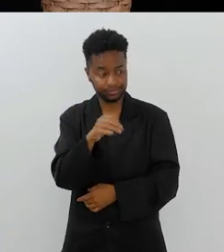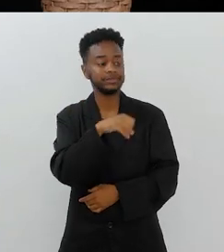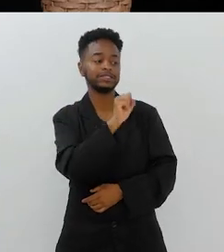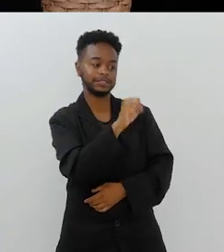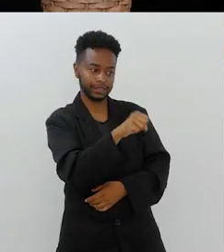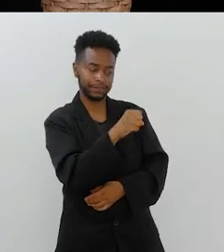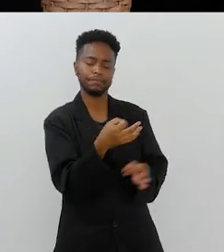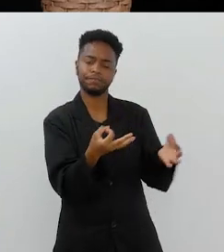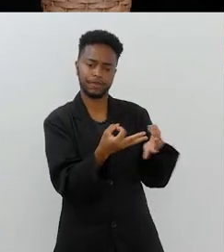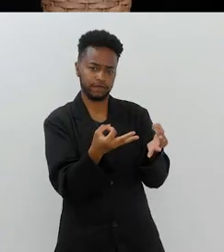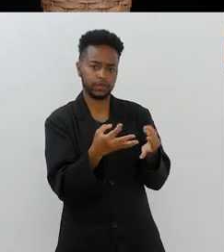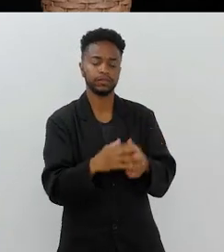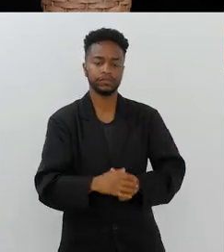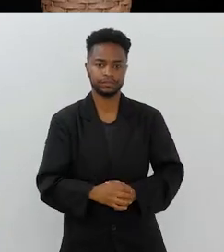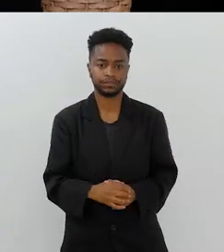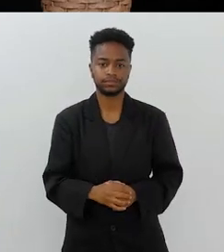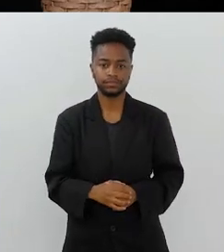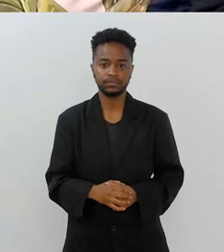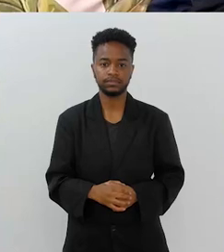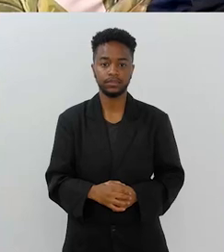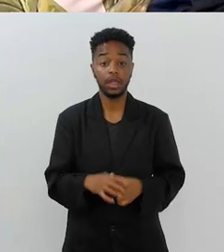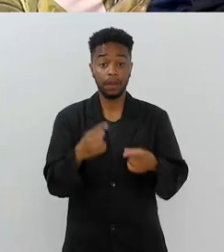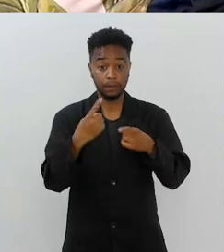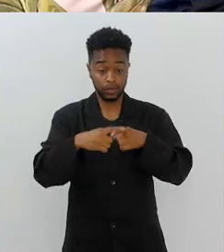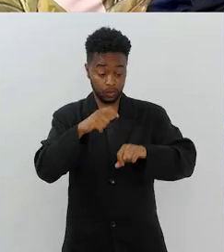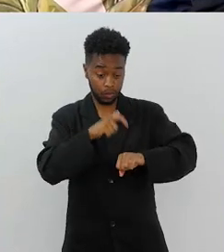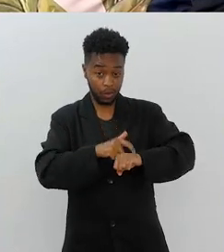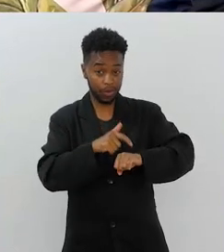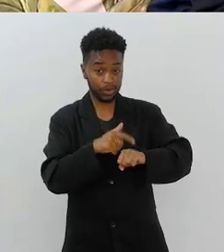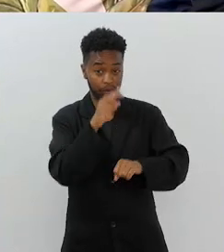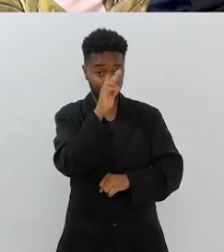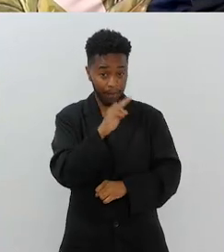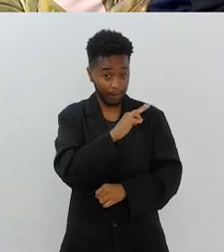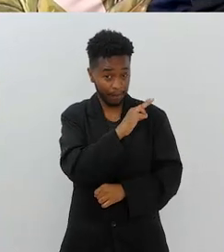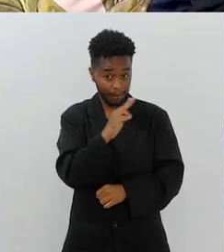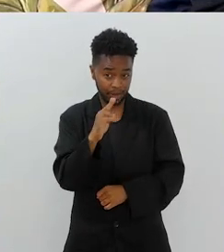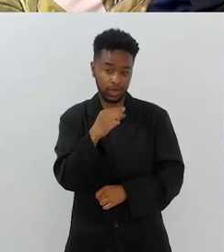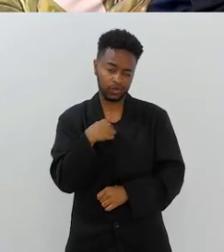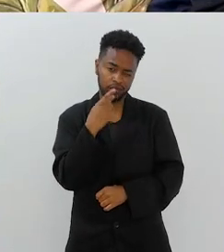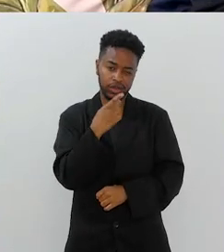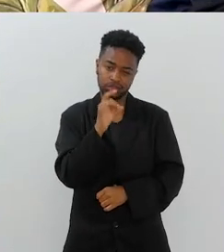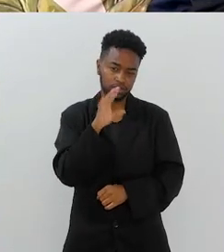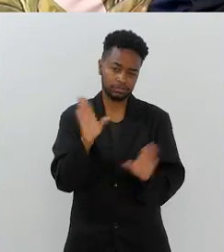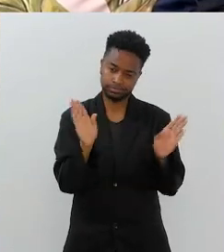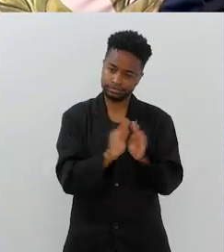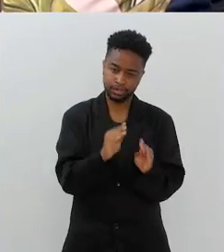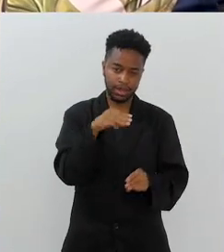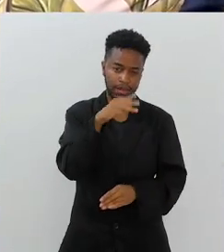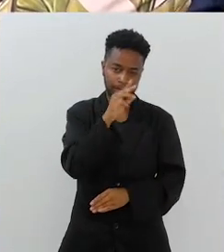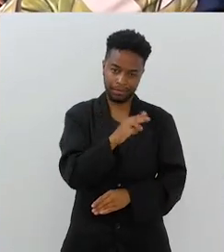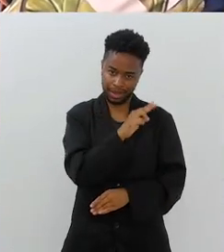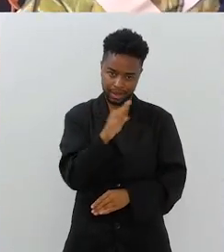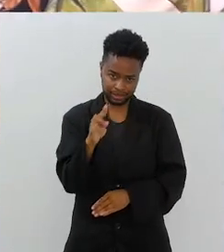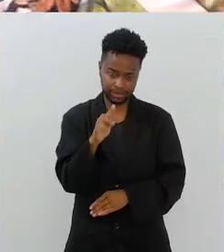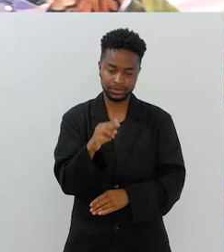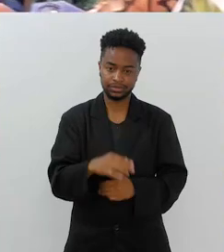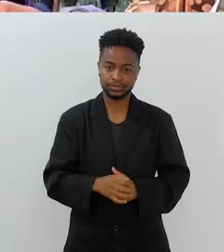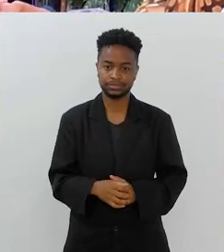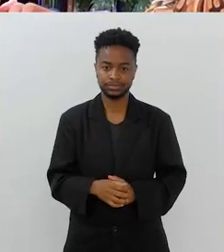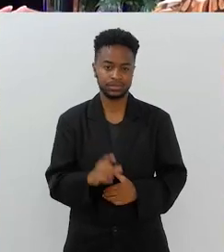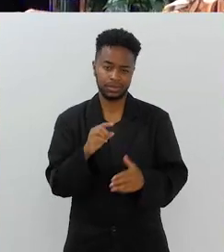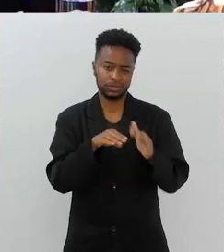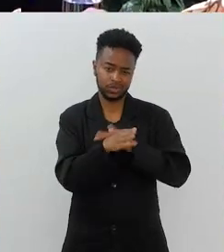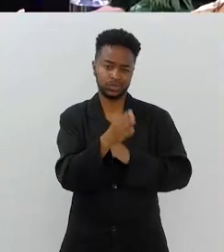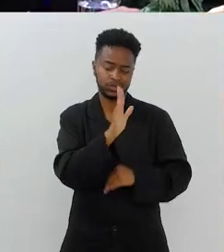Manangão. Sim. Perfeito? Perfeito. Porque quando o padre Manangão, que eu chamo de padre, né? É o Monsenhor, é